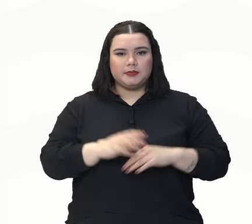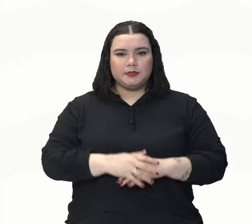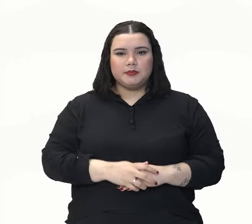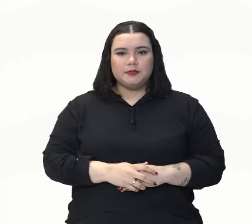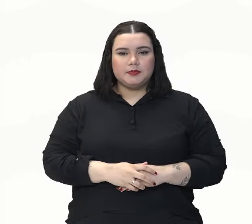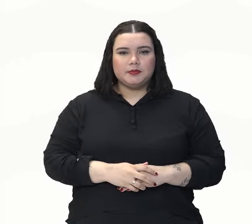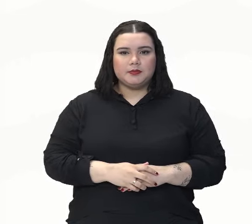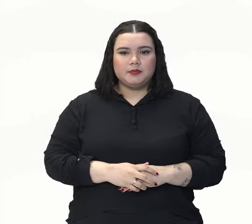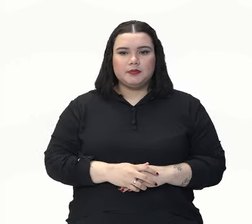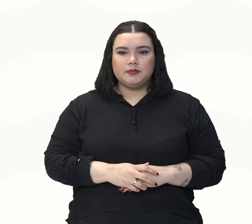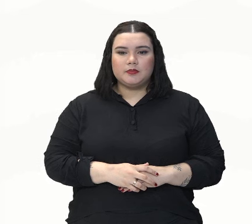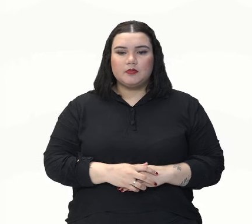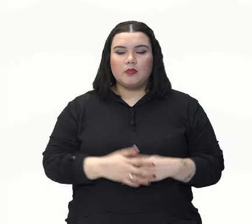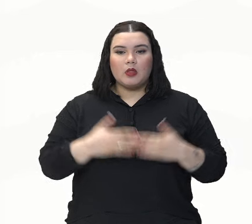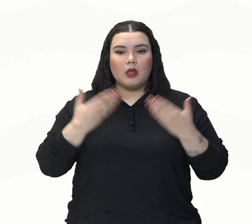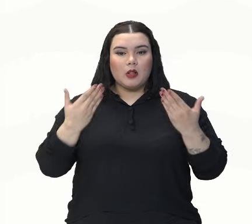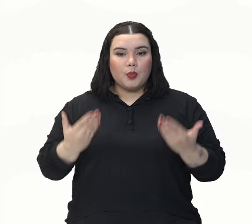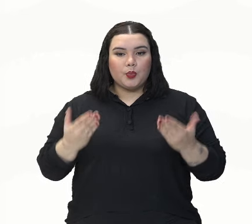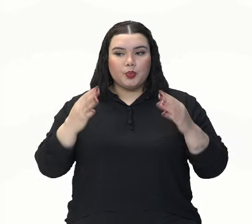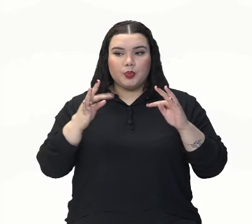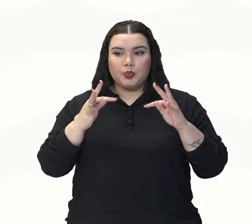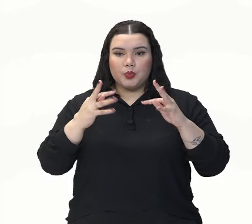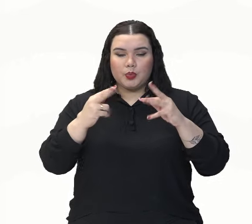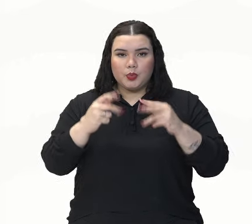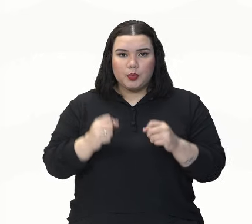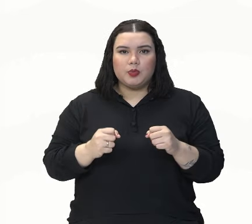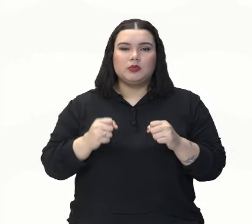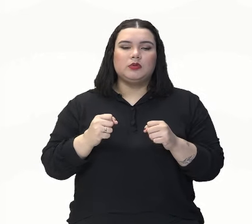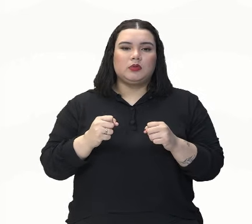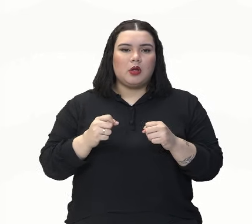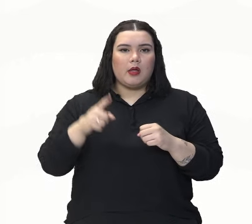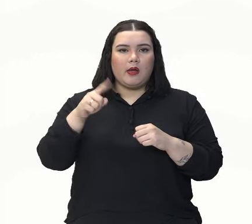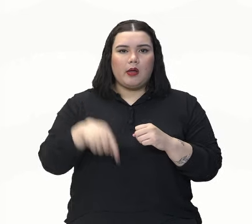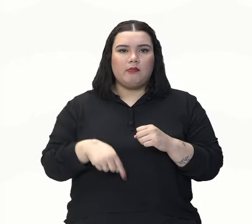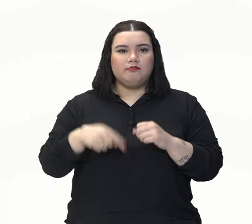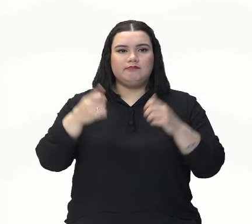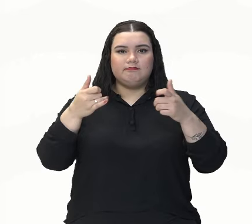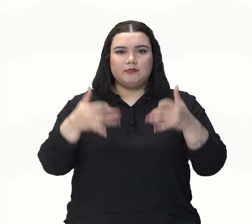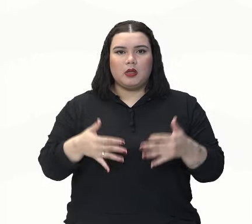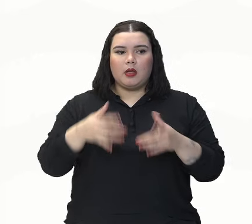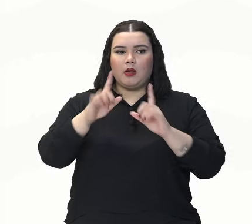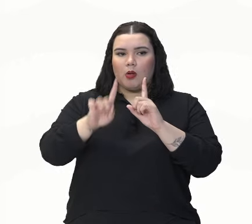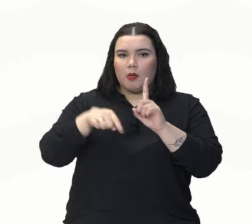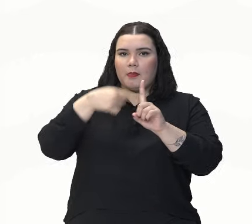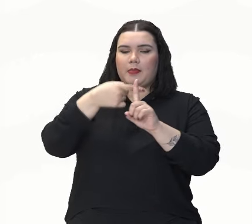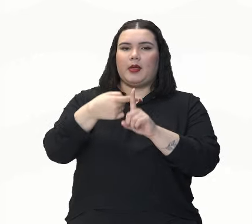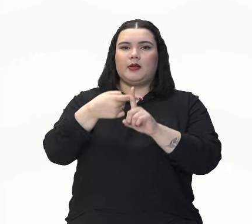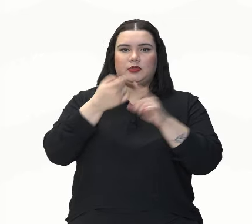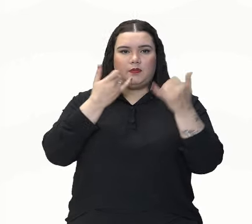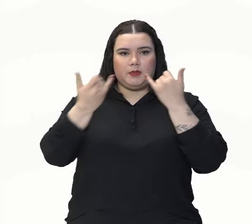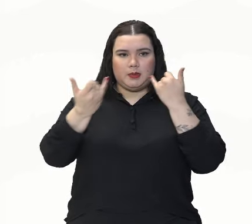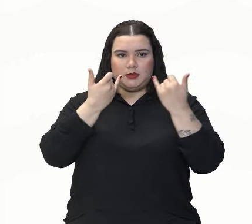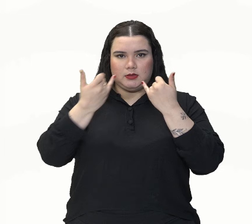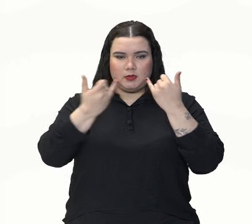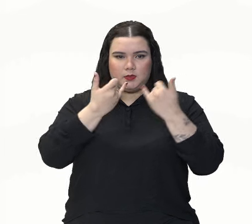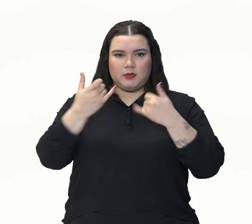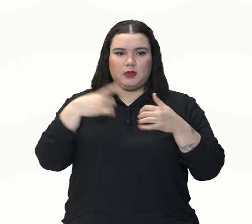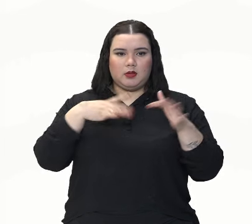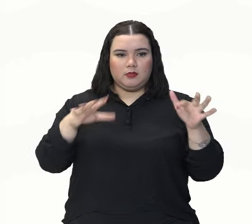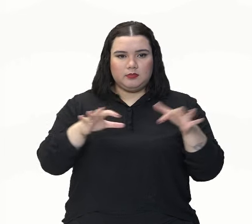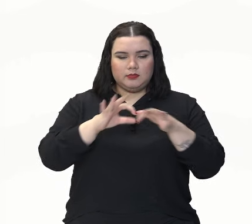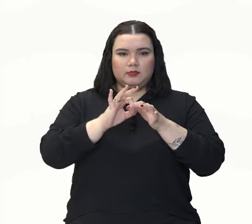e nem. Então, todas essas aqui, elas dão ideia de adição, quando elas estão ligadas com